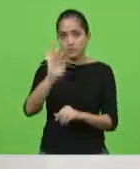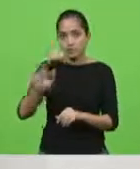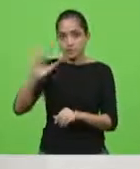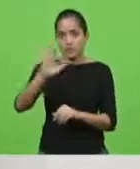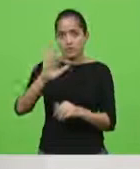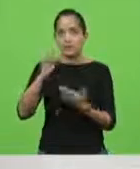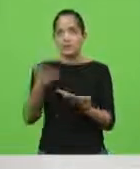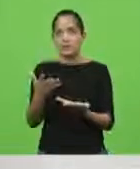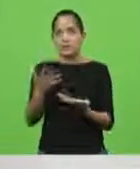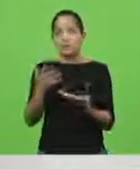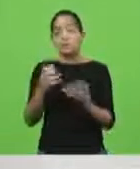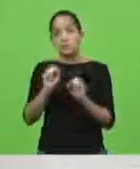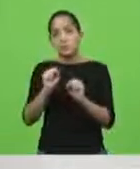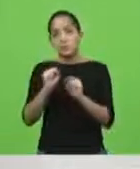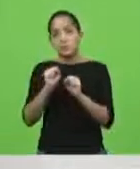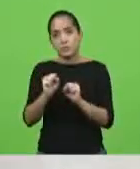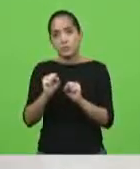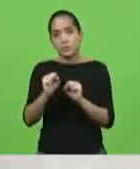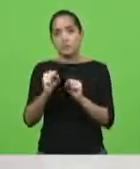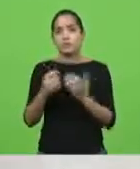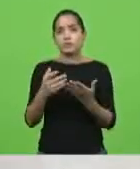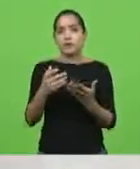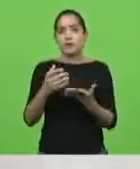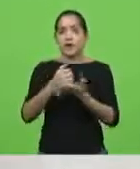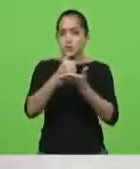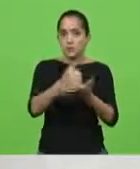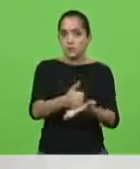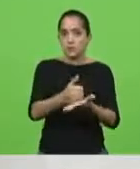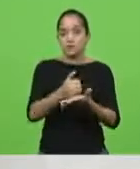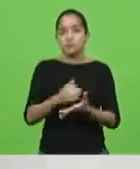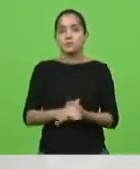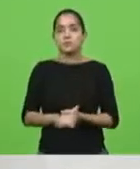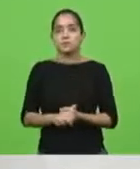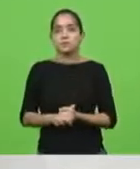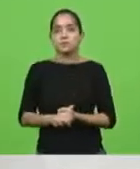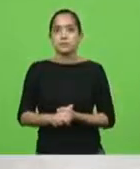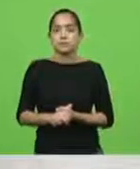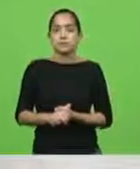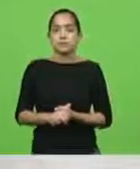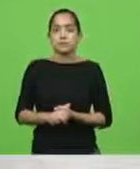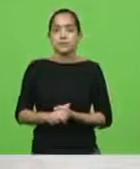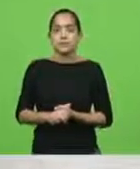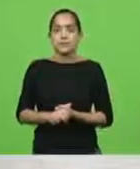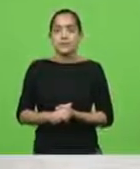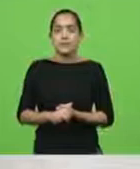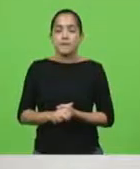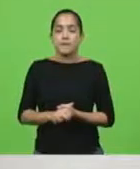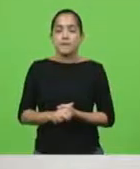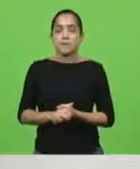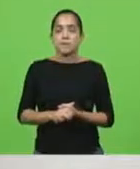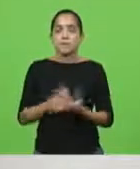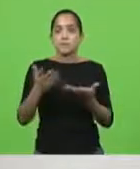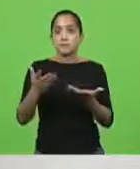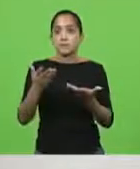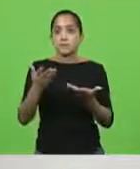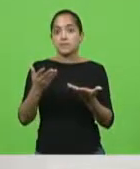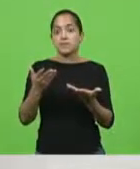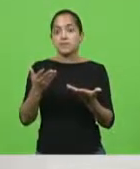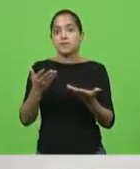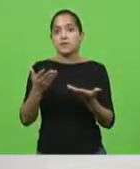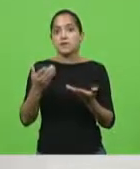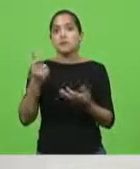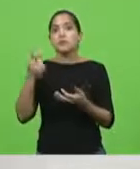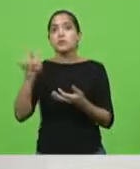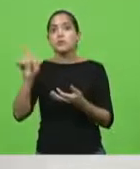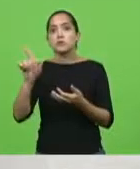se possa fazer também um reforço nesse pedido. Bem, eu quero também compartilhar com os colegas que